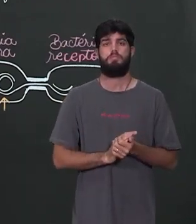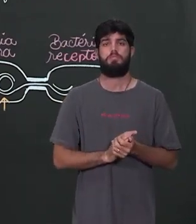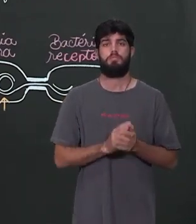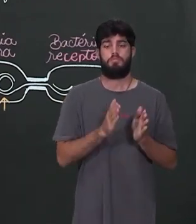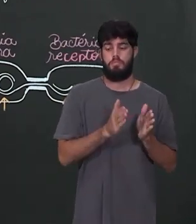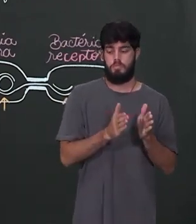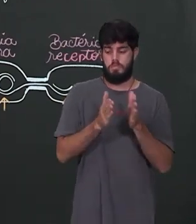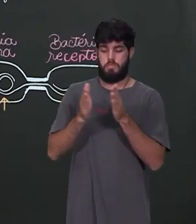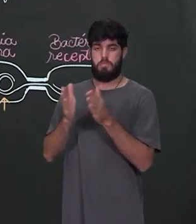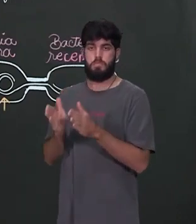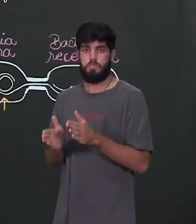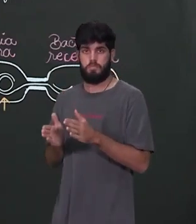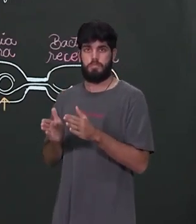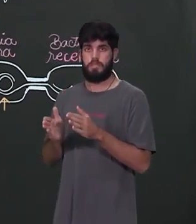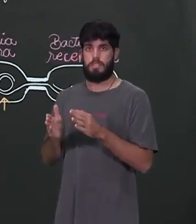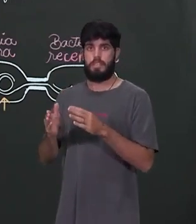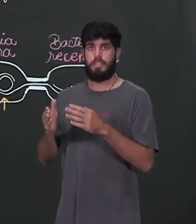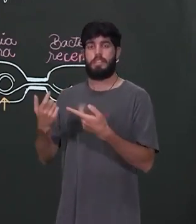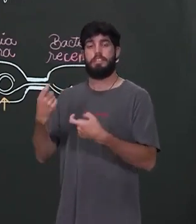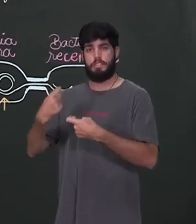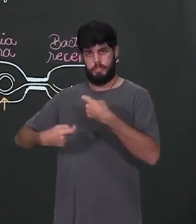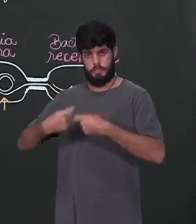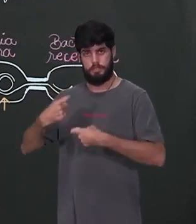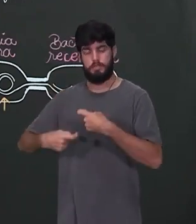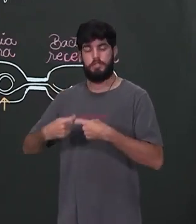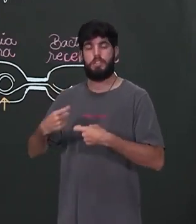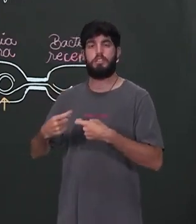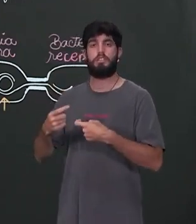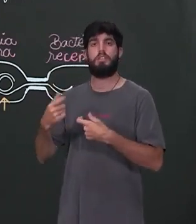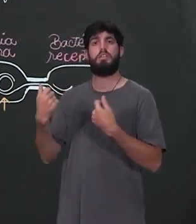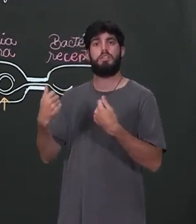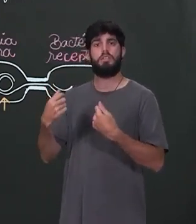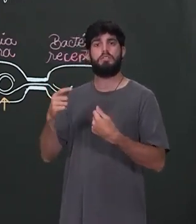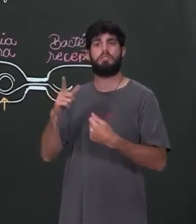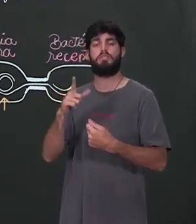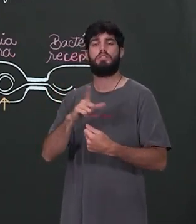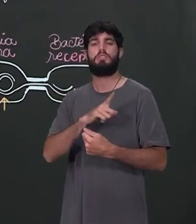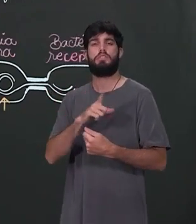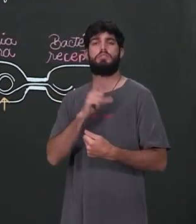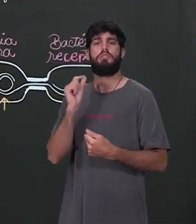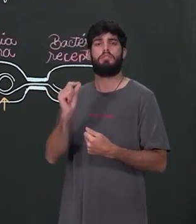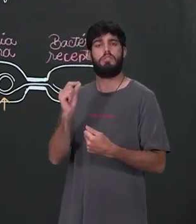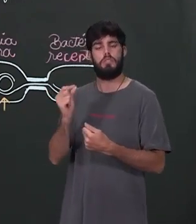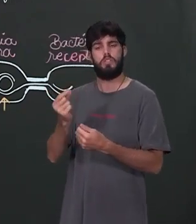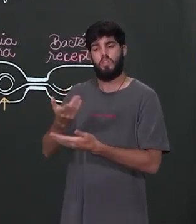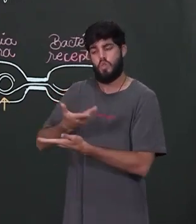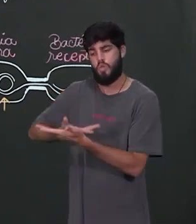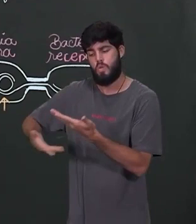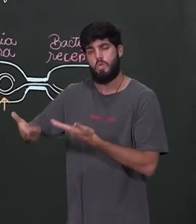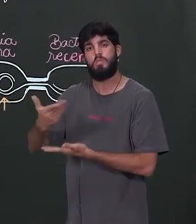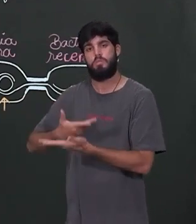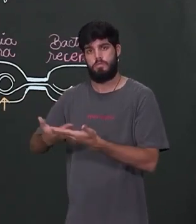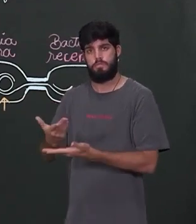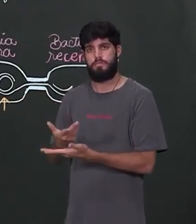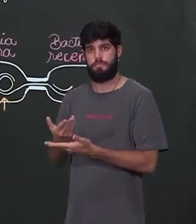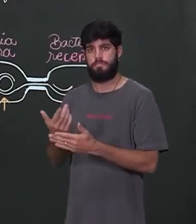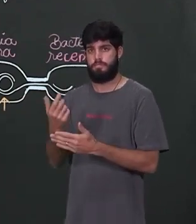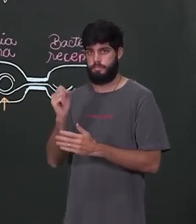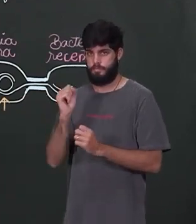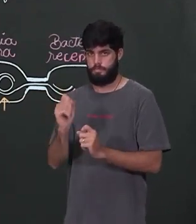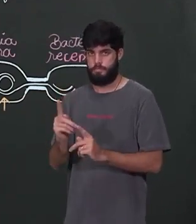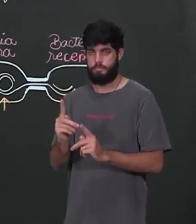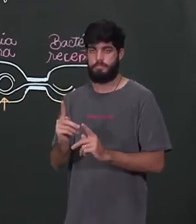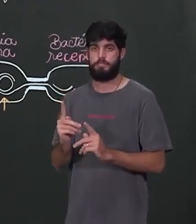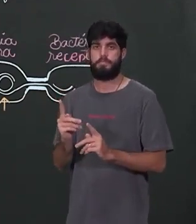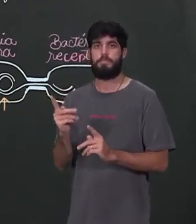Enquanto aqui, na reprodução sexuada, eu já garanto essa troca de material genético entre esses seres. É